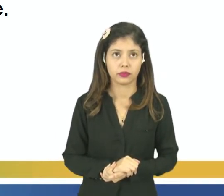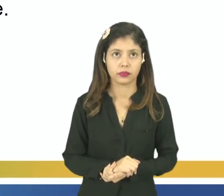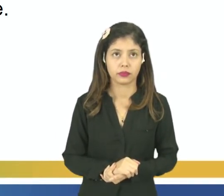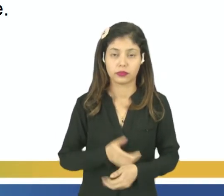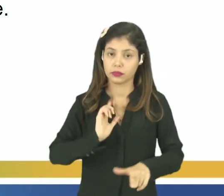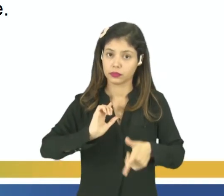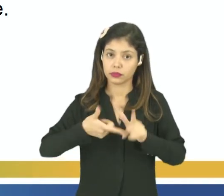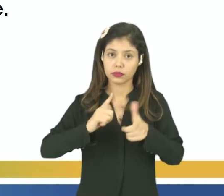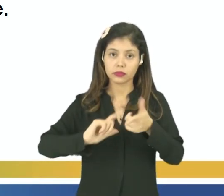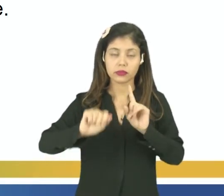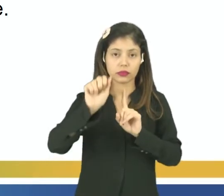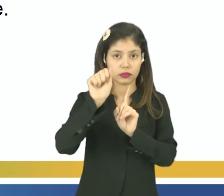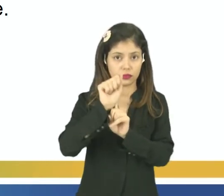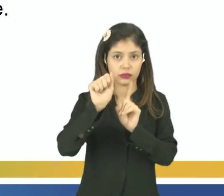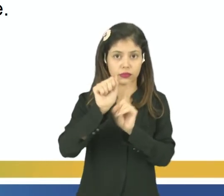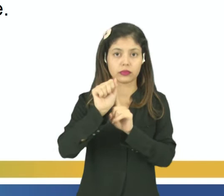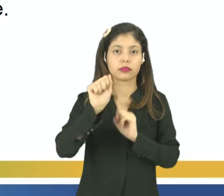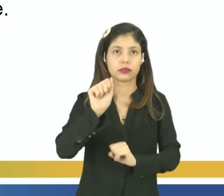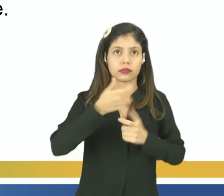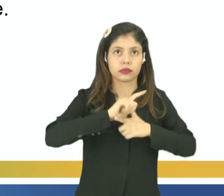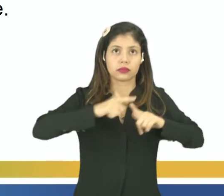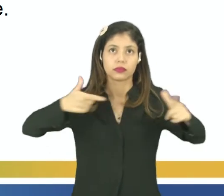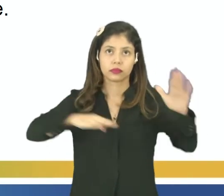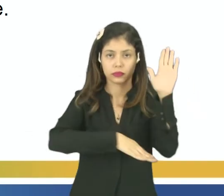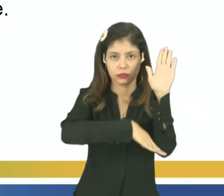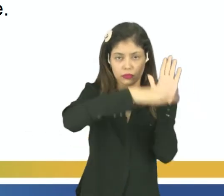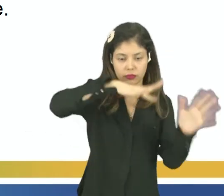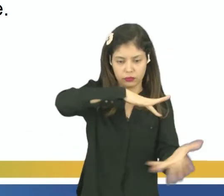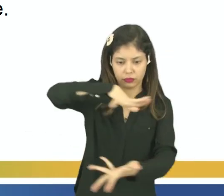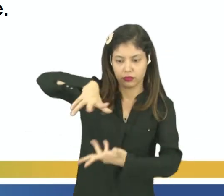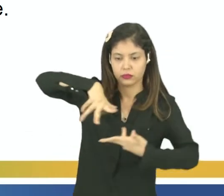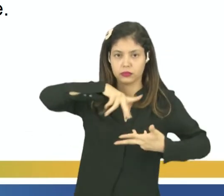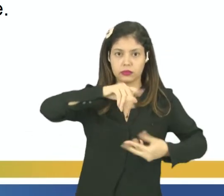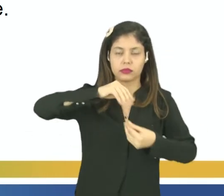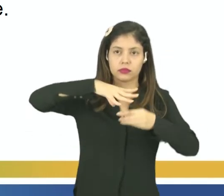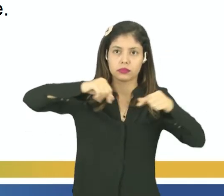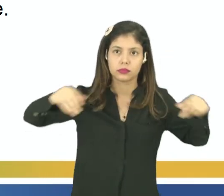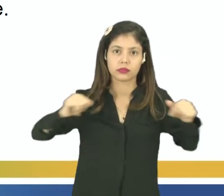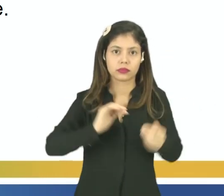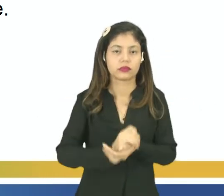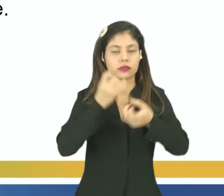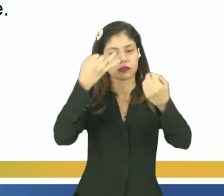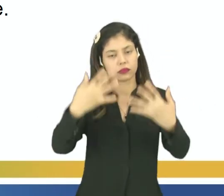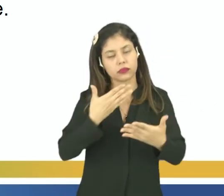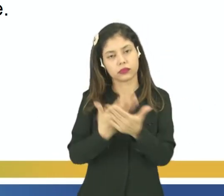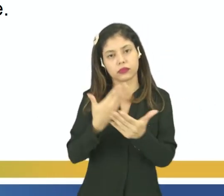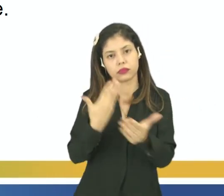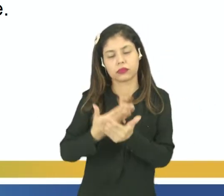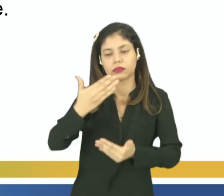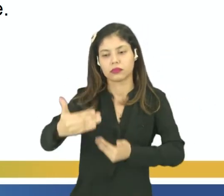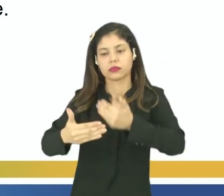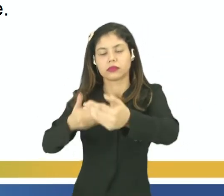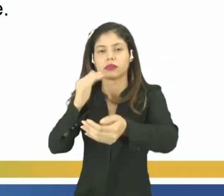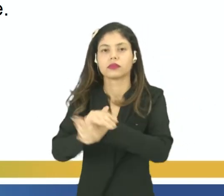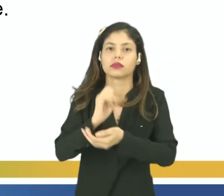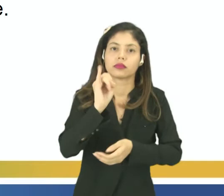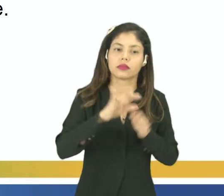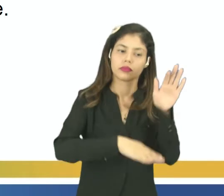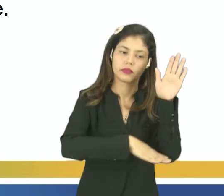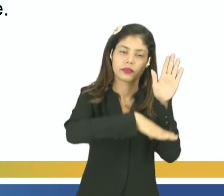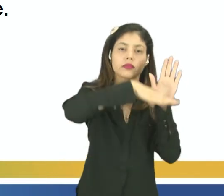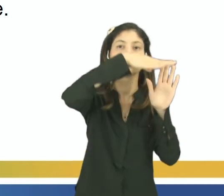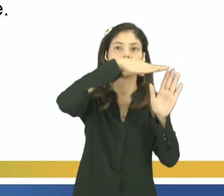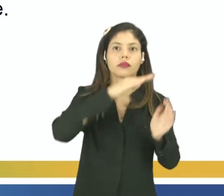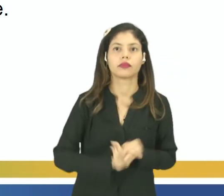Nesse caso, nós temos o aumento da temperatura do globo terrestre, que eu tanto falei para vocês ao longo da aula, né? Se essa temperatura se